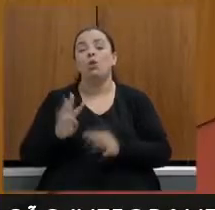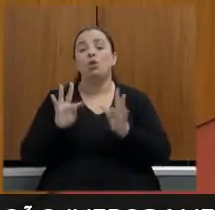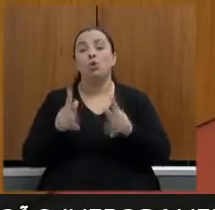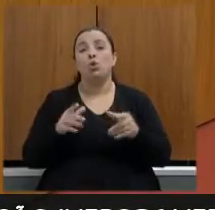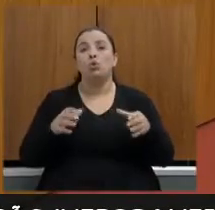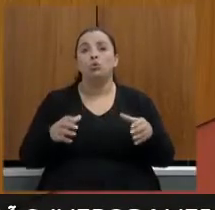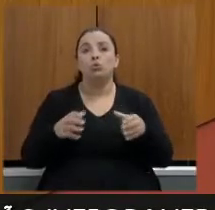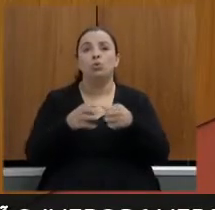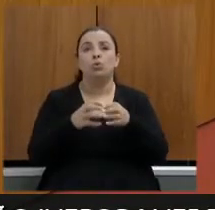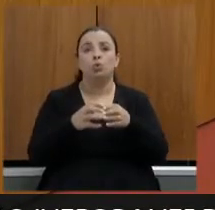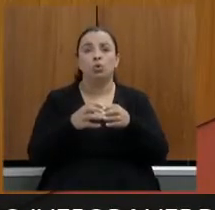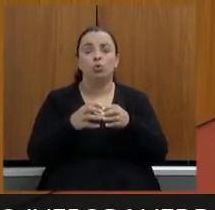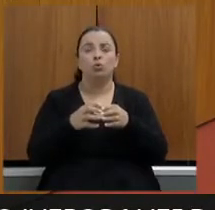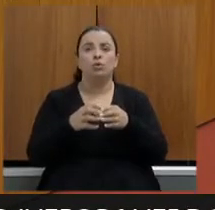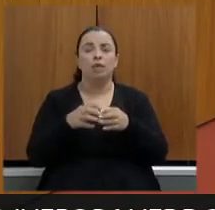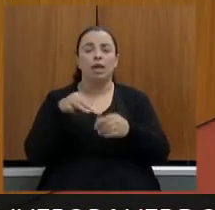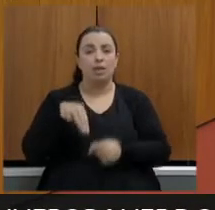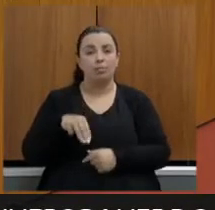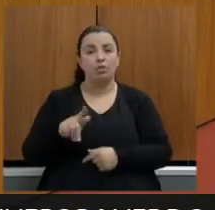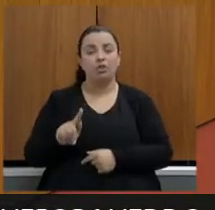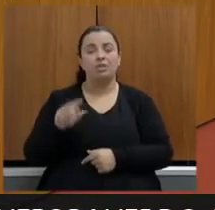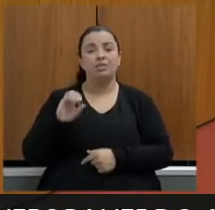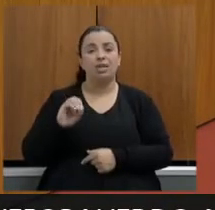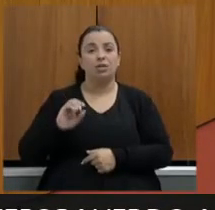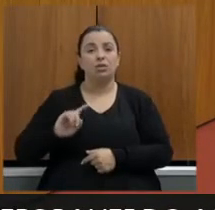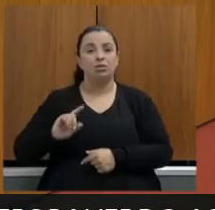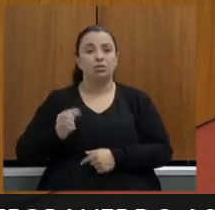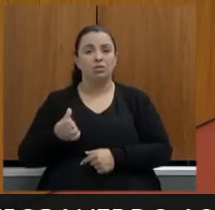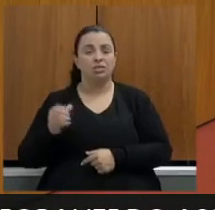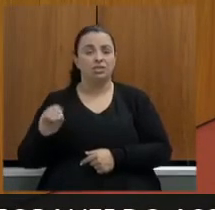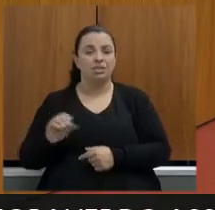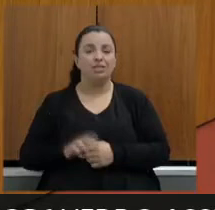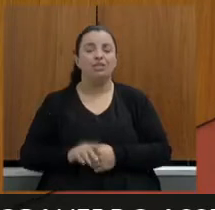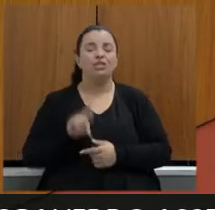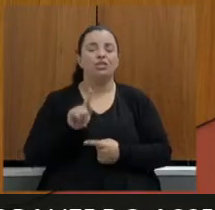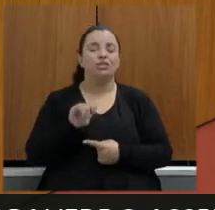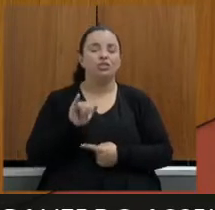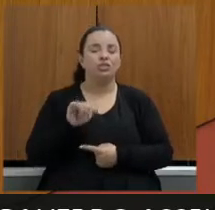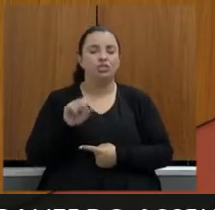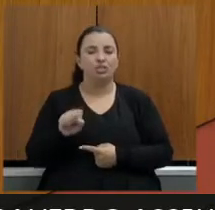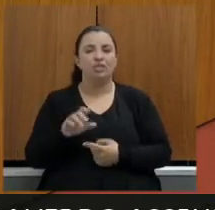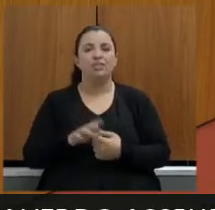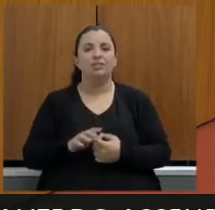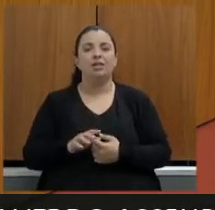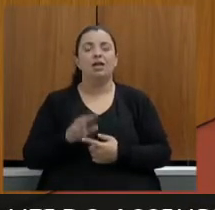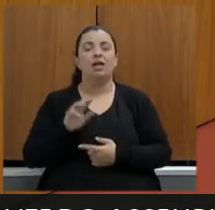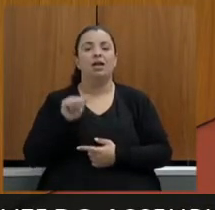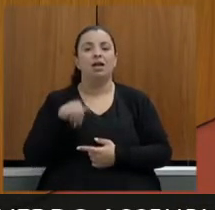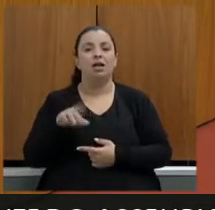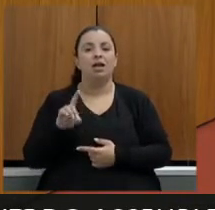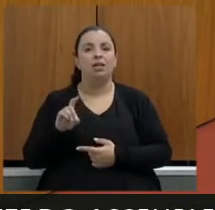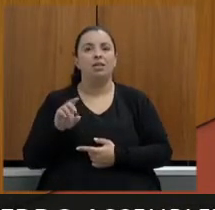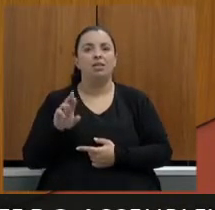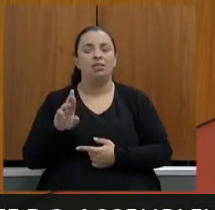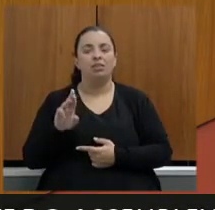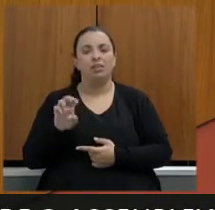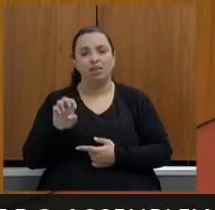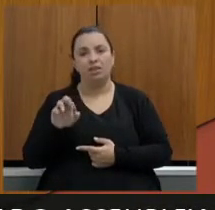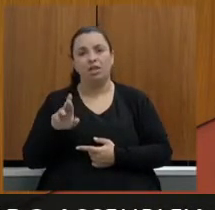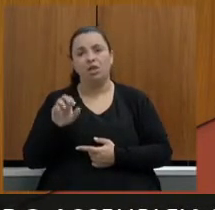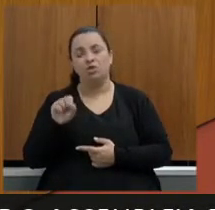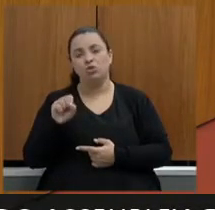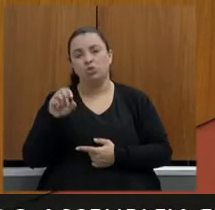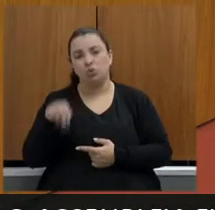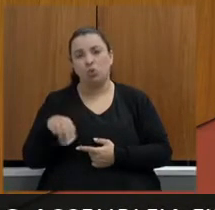MG 060 Giza Adriane Anderson Robson Jardel Claudinei T. Rocha